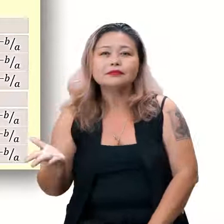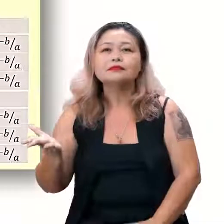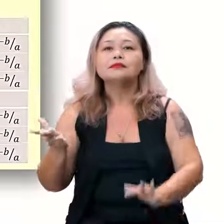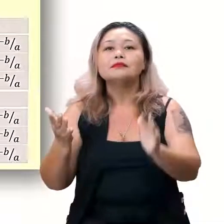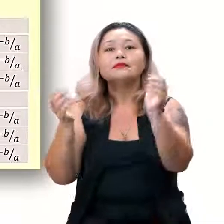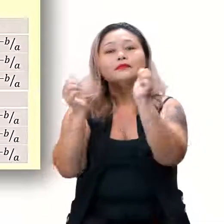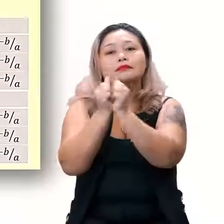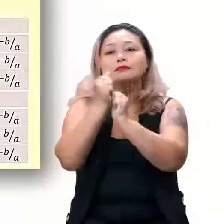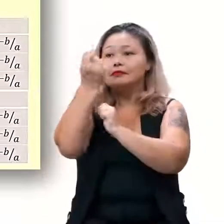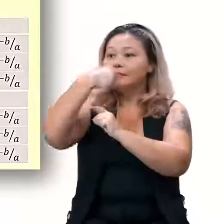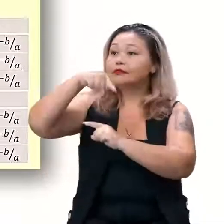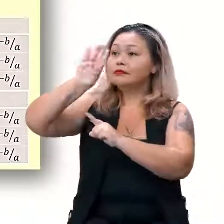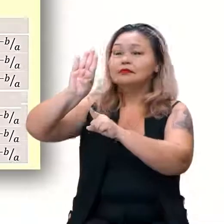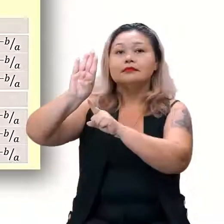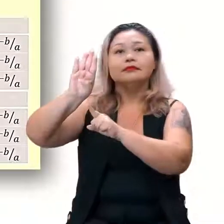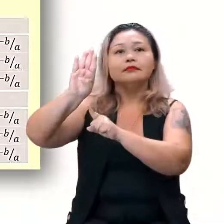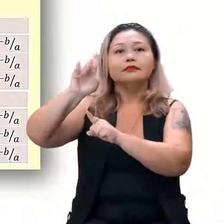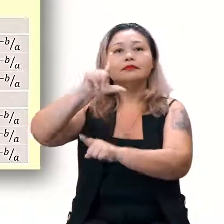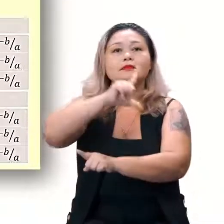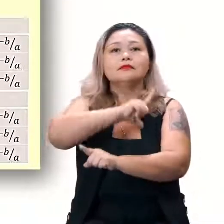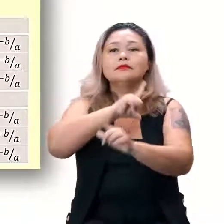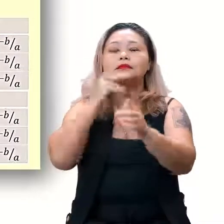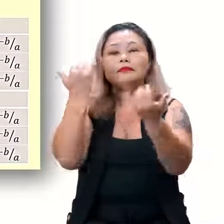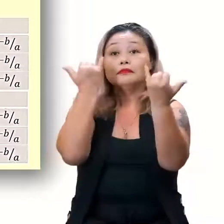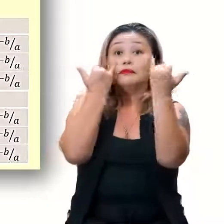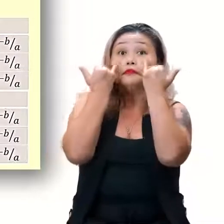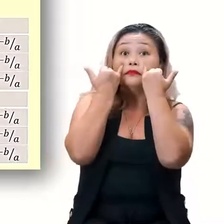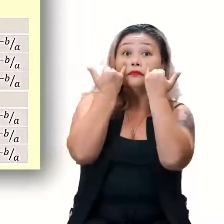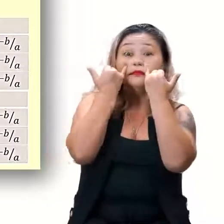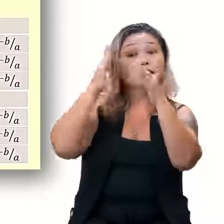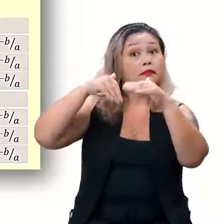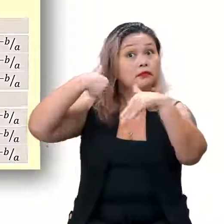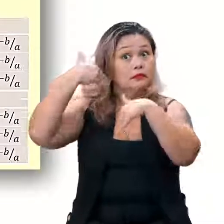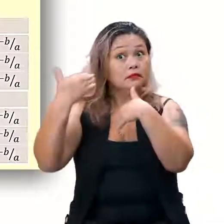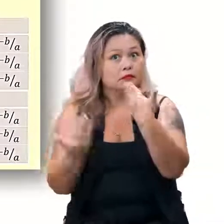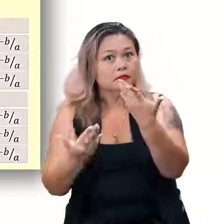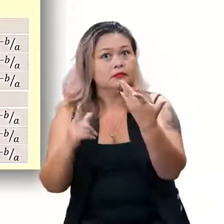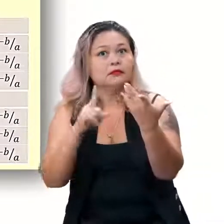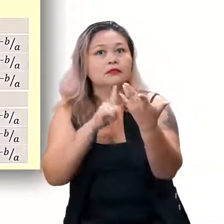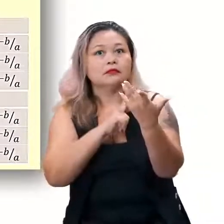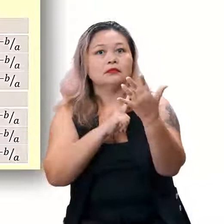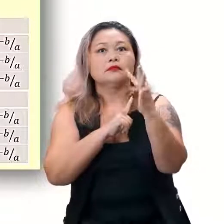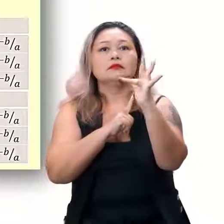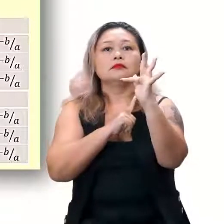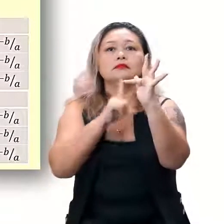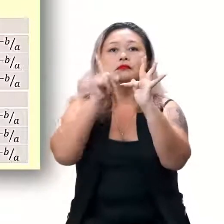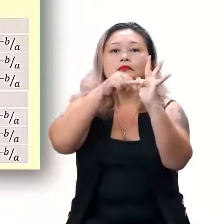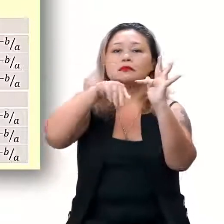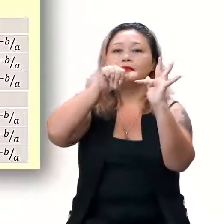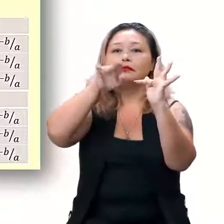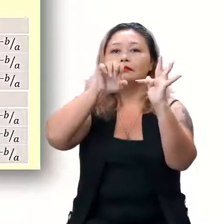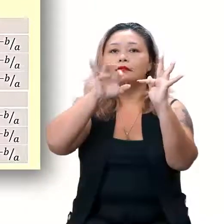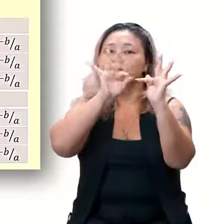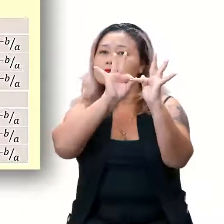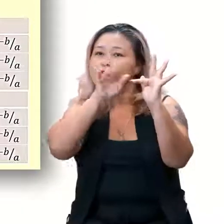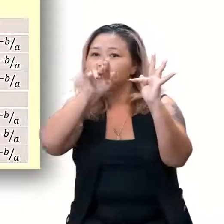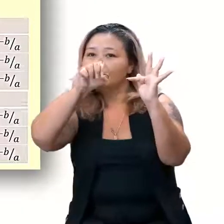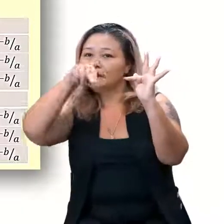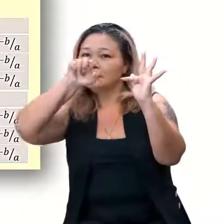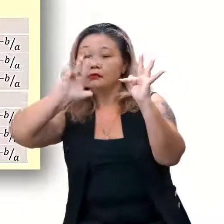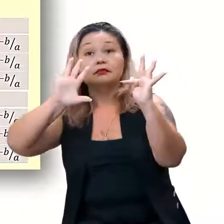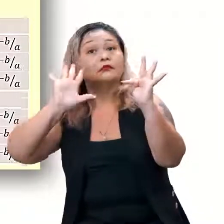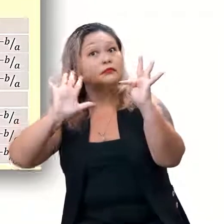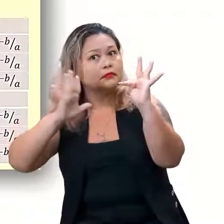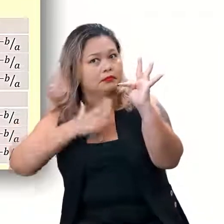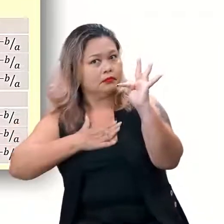a e b, aqui tem uma informaçãozinha além do que nós vimos, que é coeficiente angular e linear. É, por enquanto a gente fala o